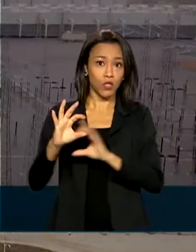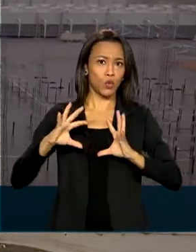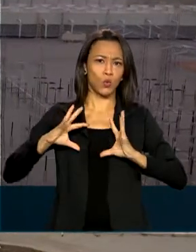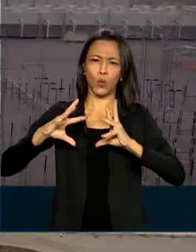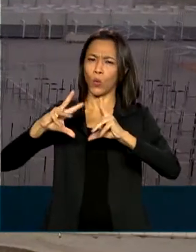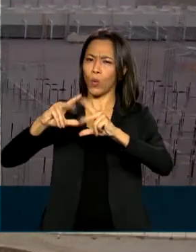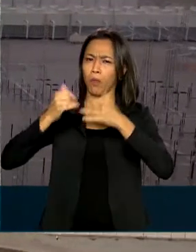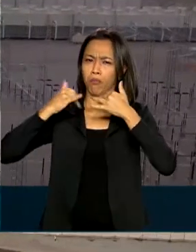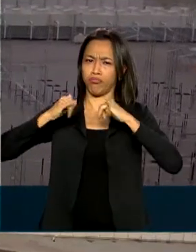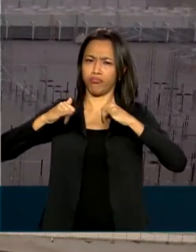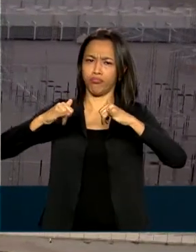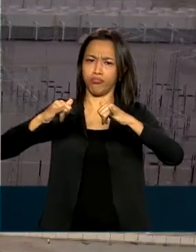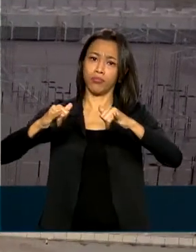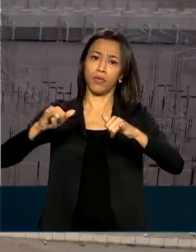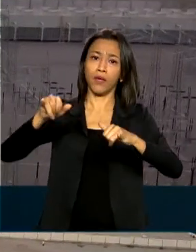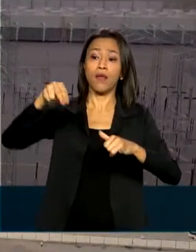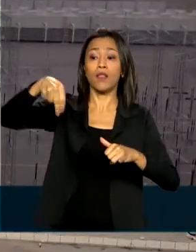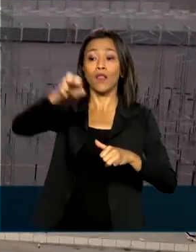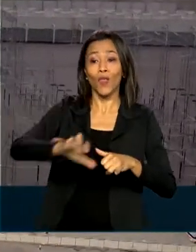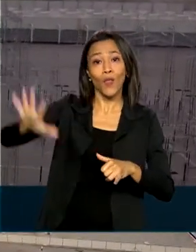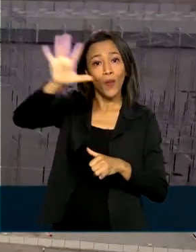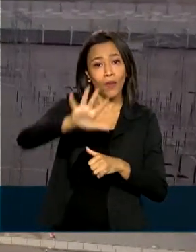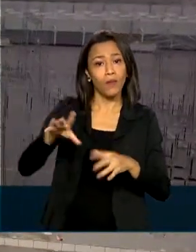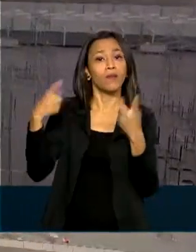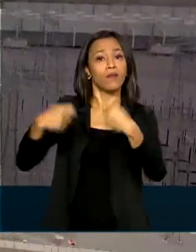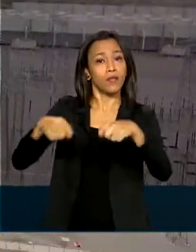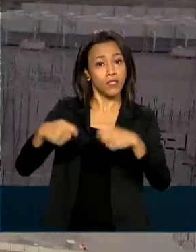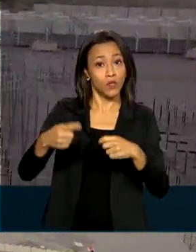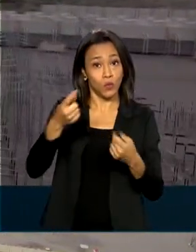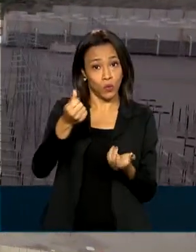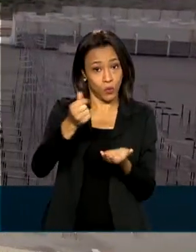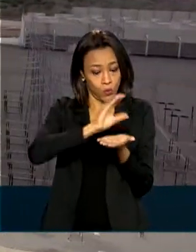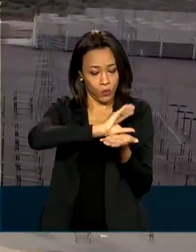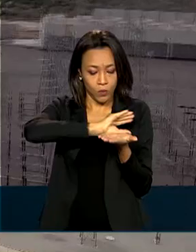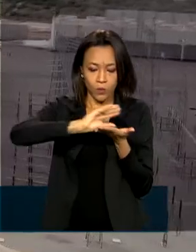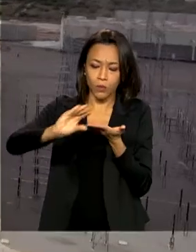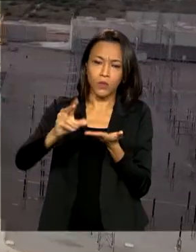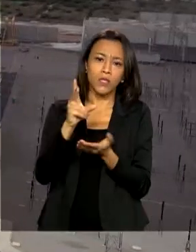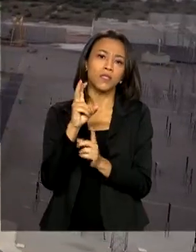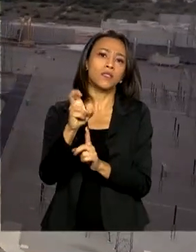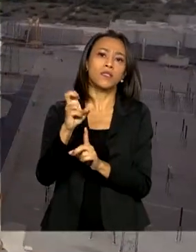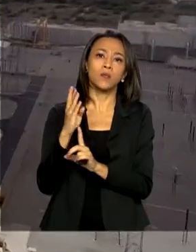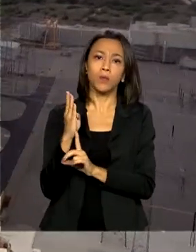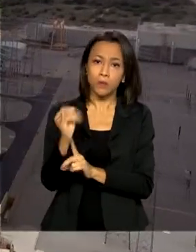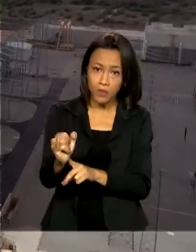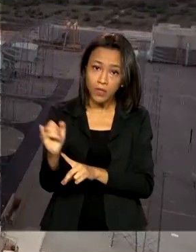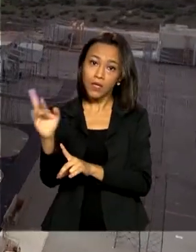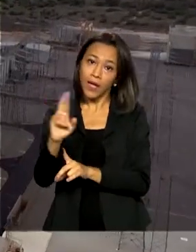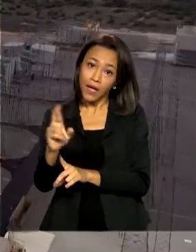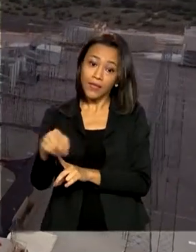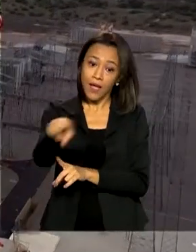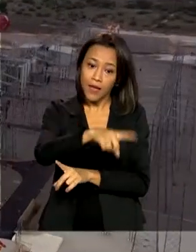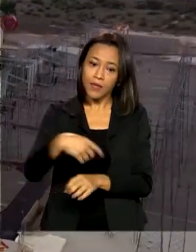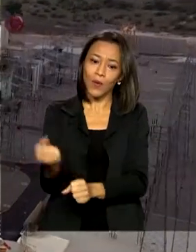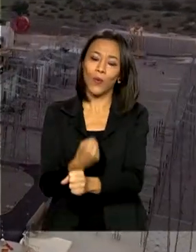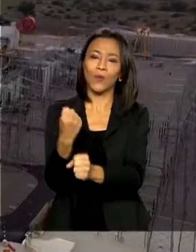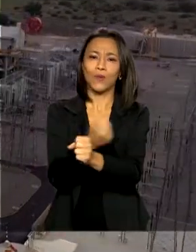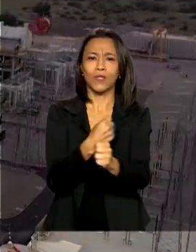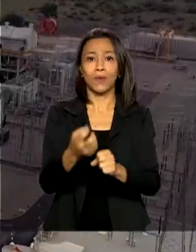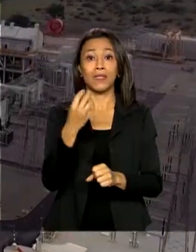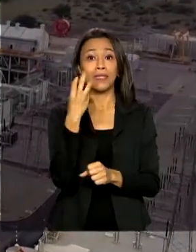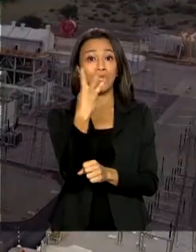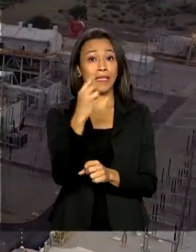energia que a região nordeste precisa. Os investimentos chegaram a R$ 5 bilhões. As obras geraram 3